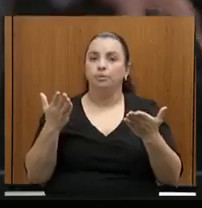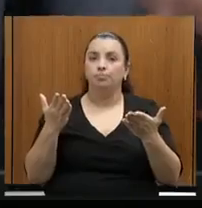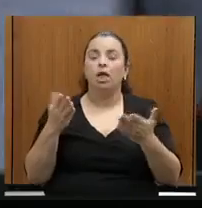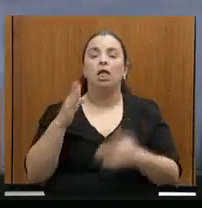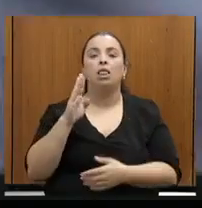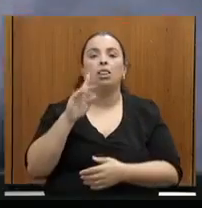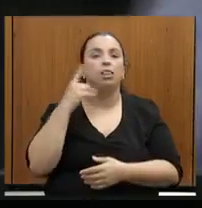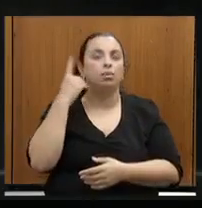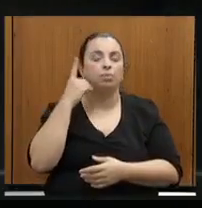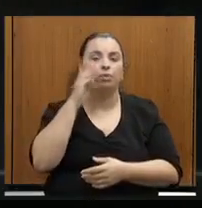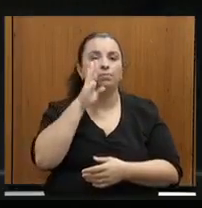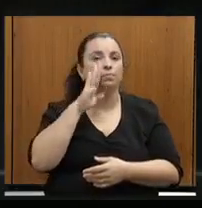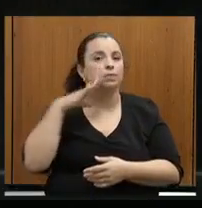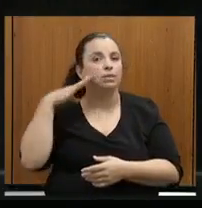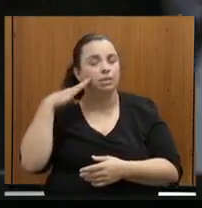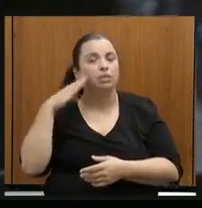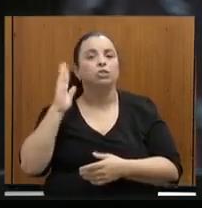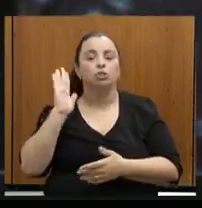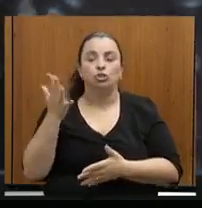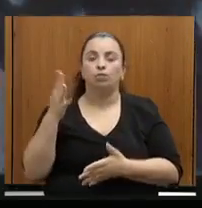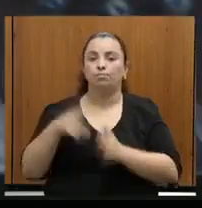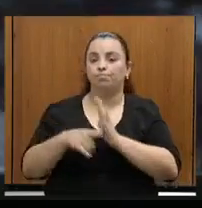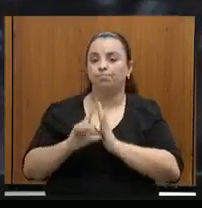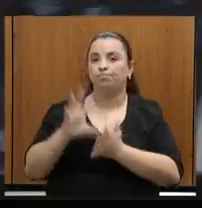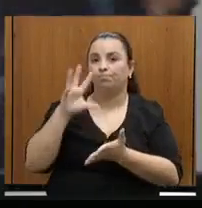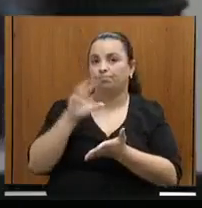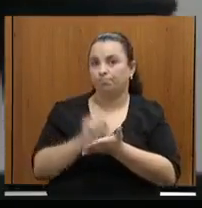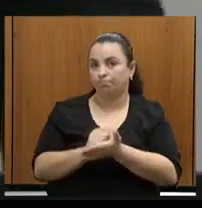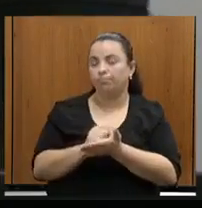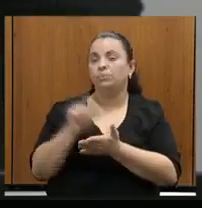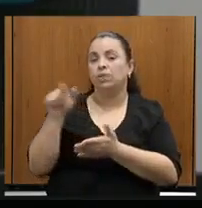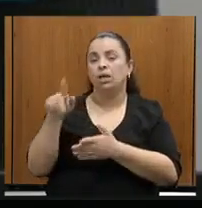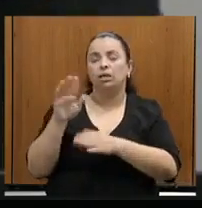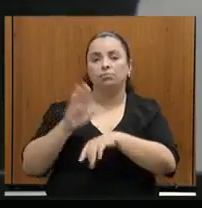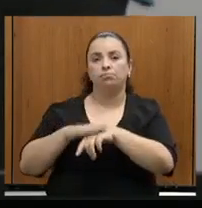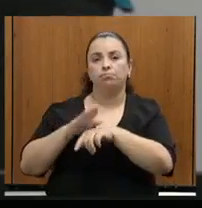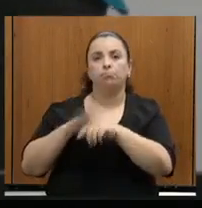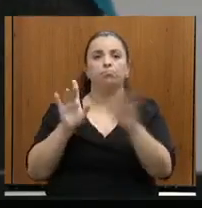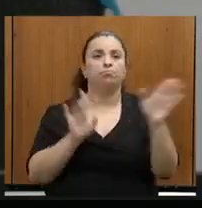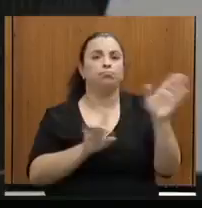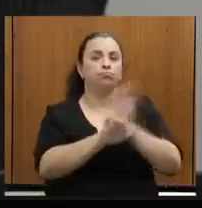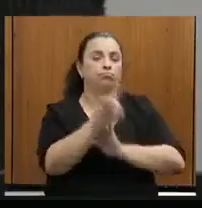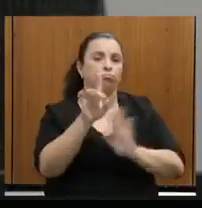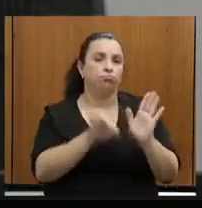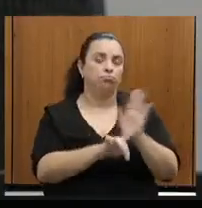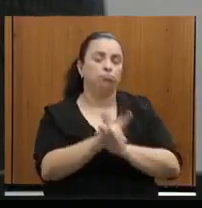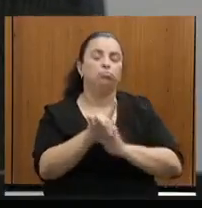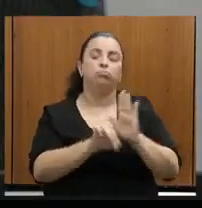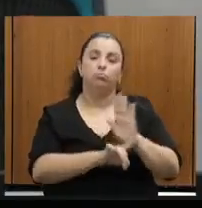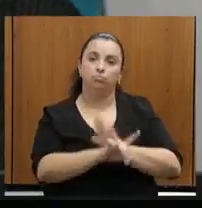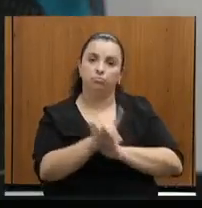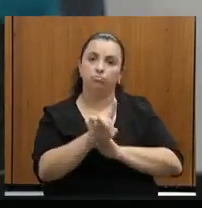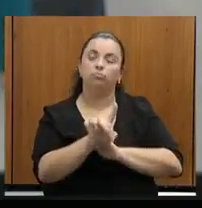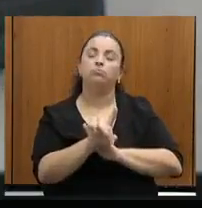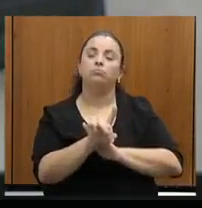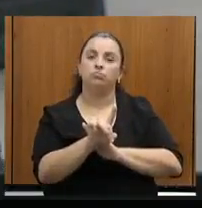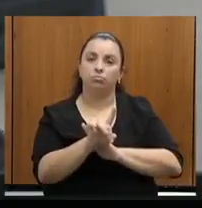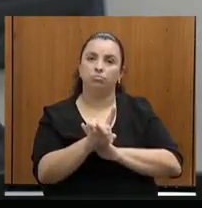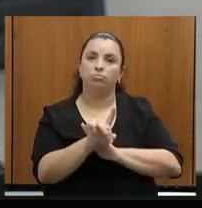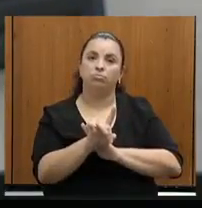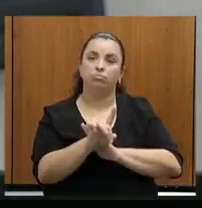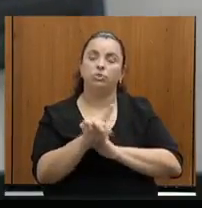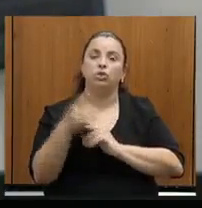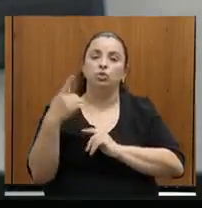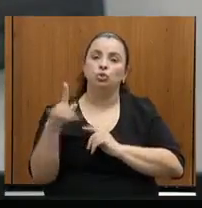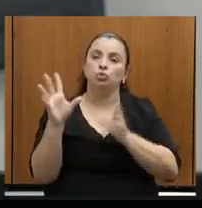Beatriz Serqueira, inscrita aqui também para fazer suas indagações e também as suas